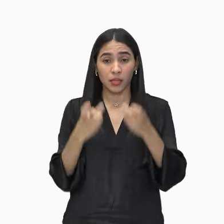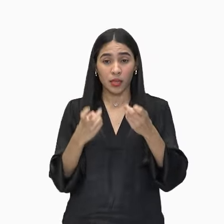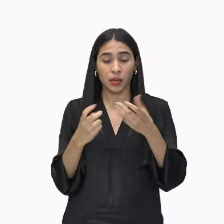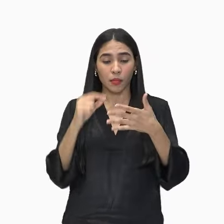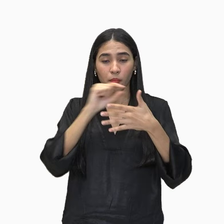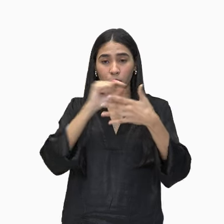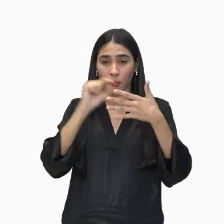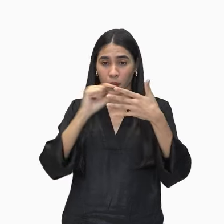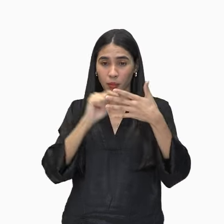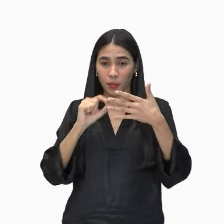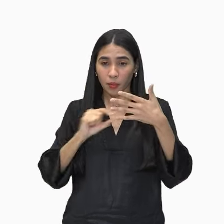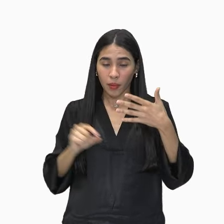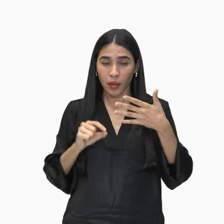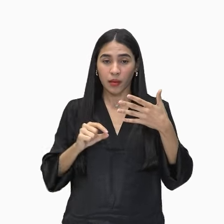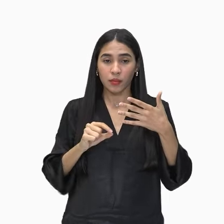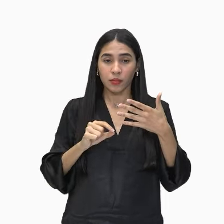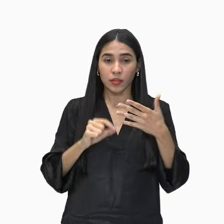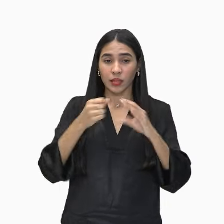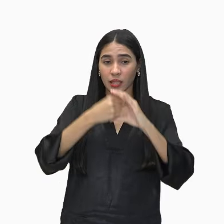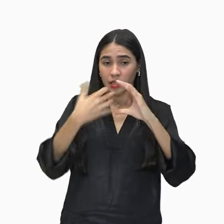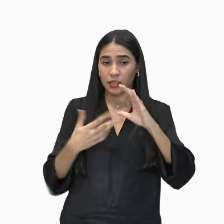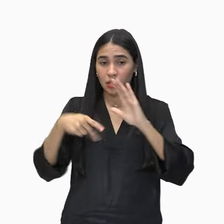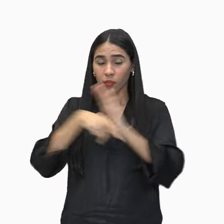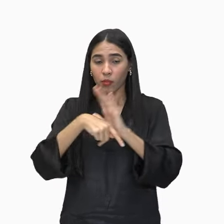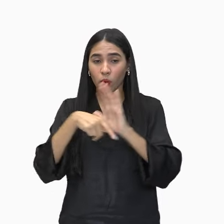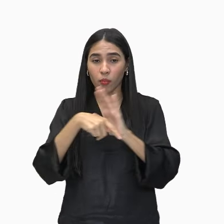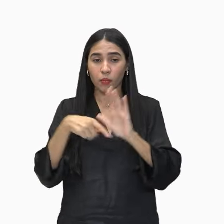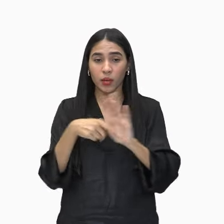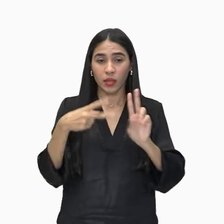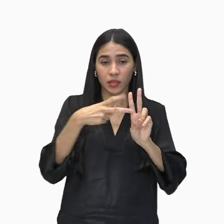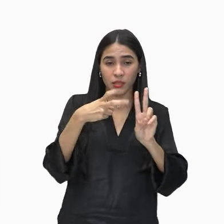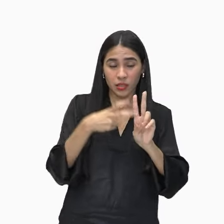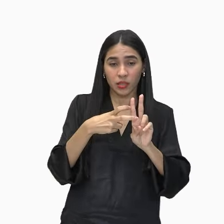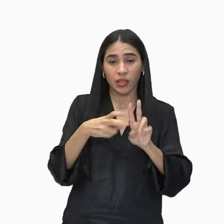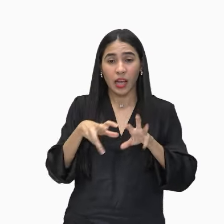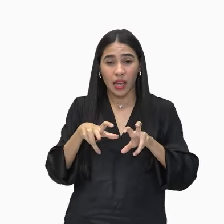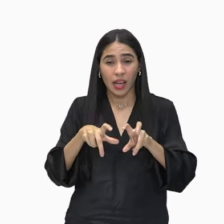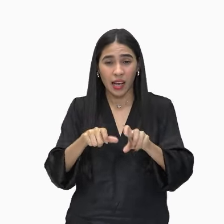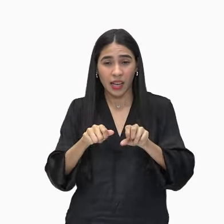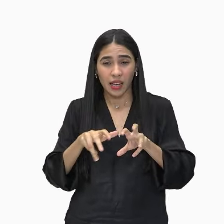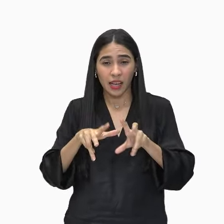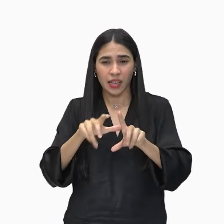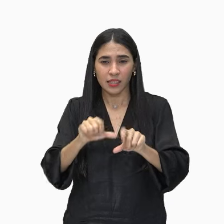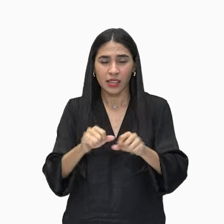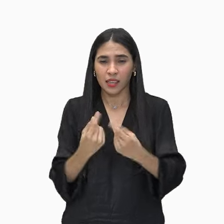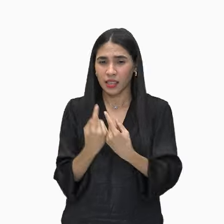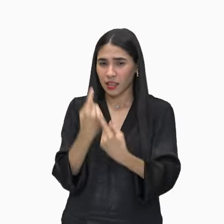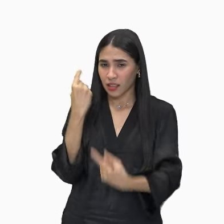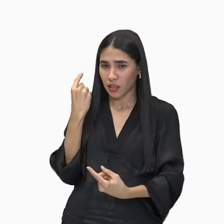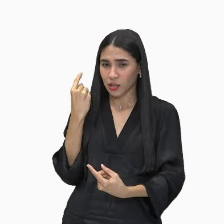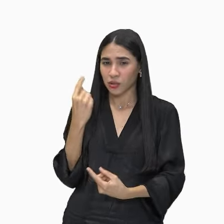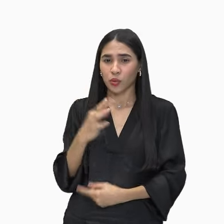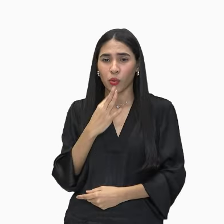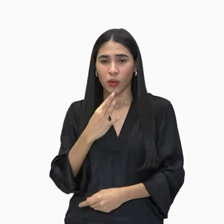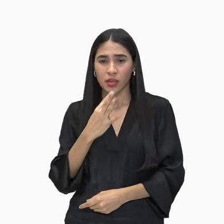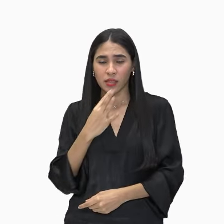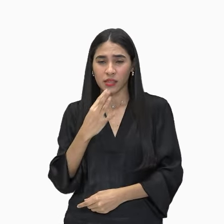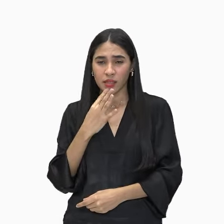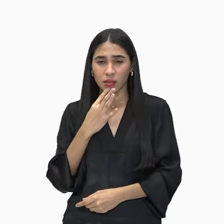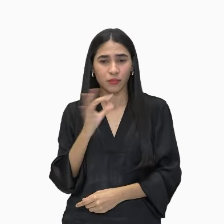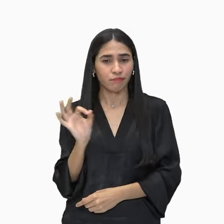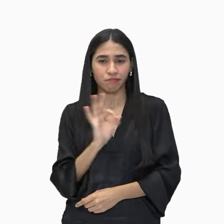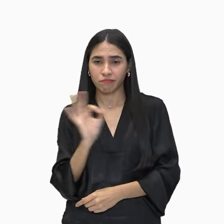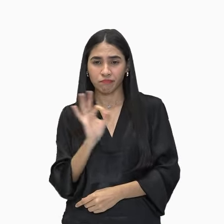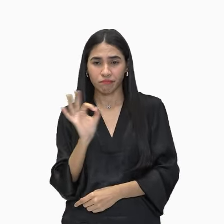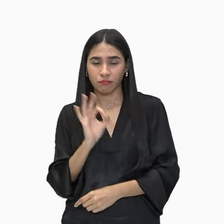tem aí de cultura indígena. Fala do açaizeiro numa época em que o açaí não era conhecido no Brasil todo como é atualmente.